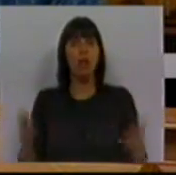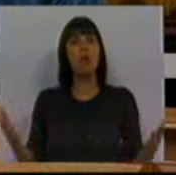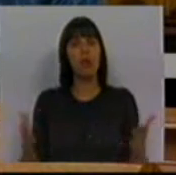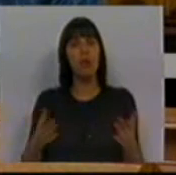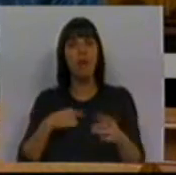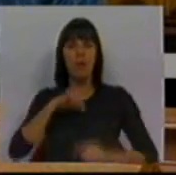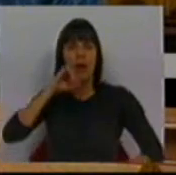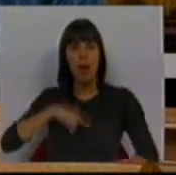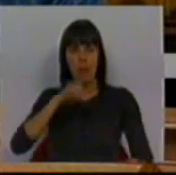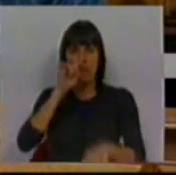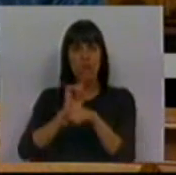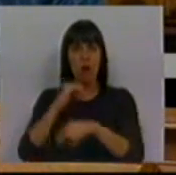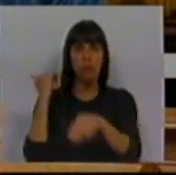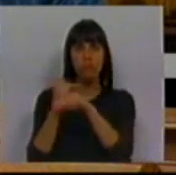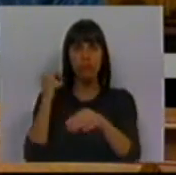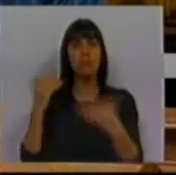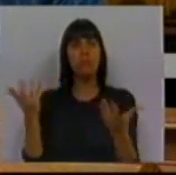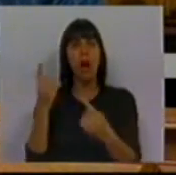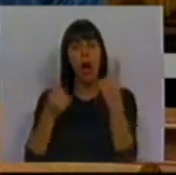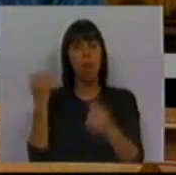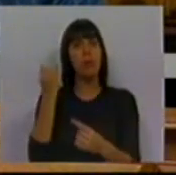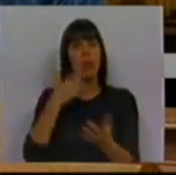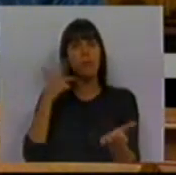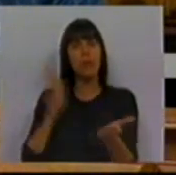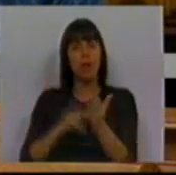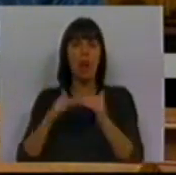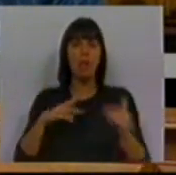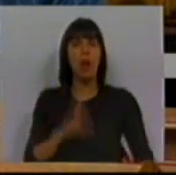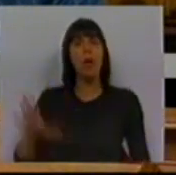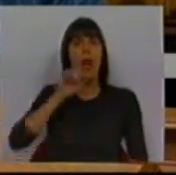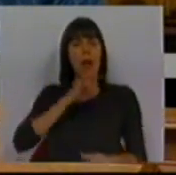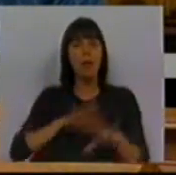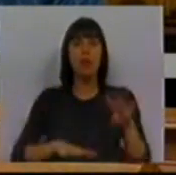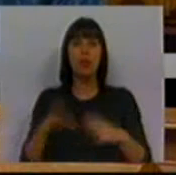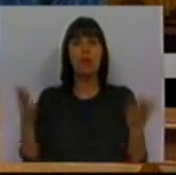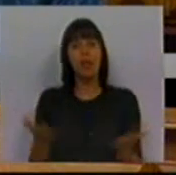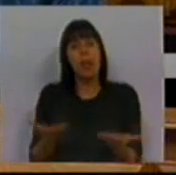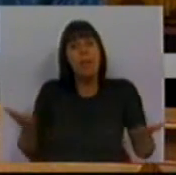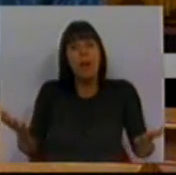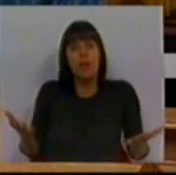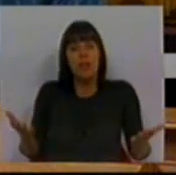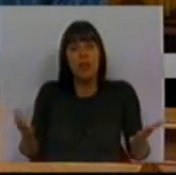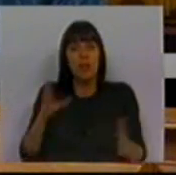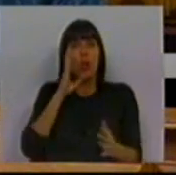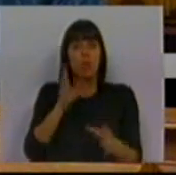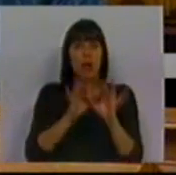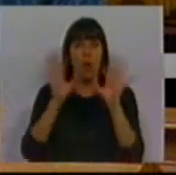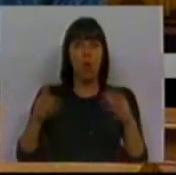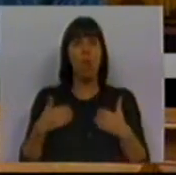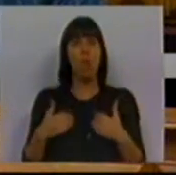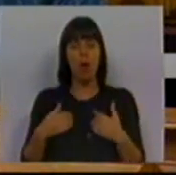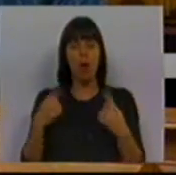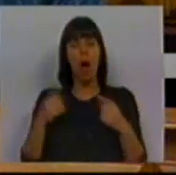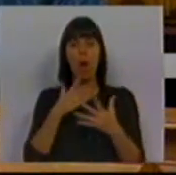Portanto, temos de estar capazes de absorver. Algumas instituições, de facto, a nível nacional foram capazes de fazer, mas como sabe tão bem como eu,